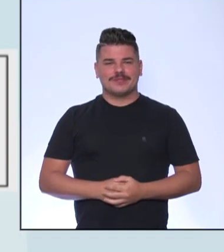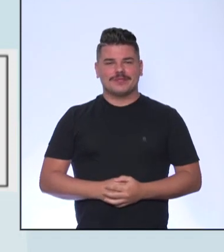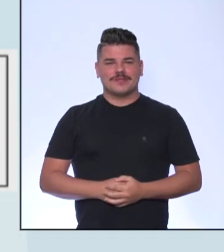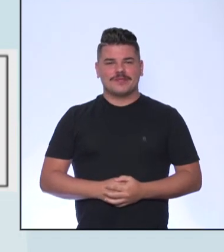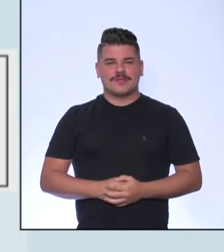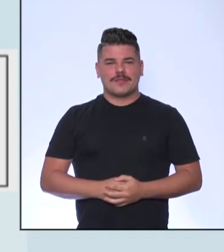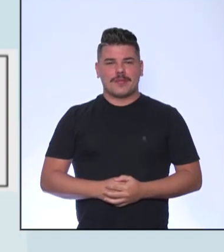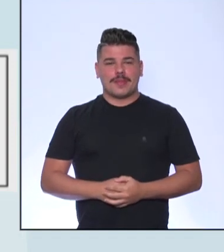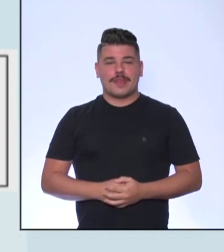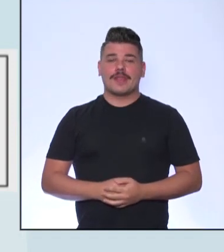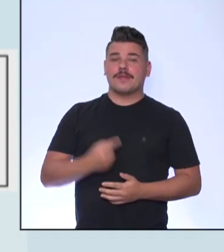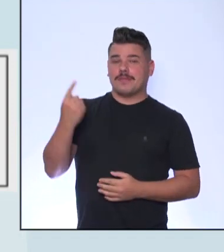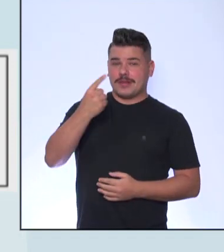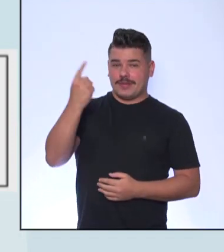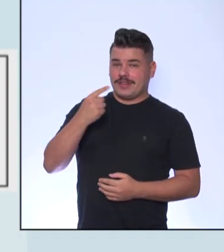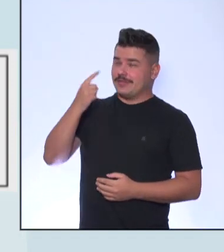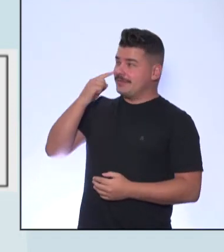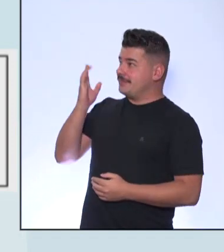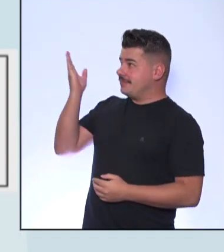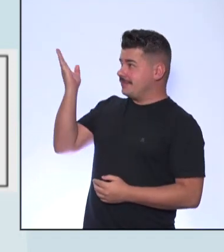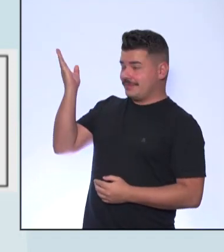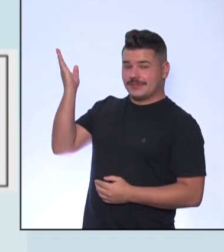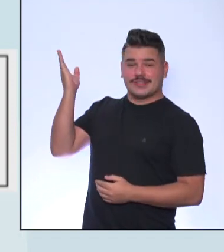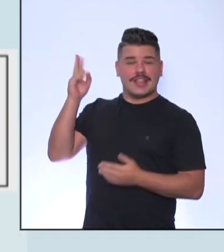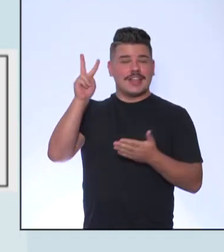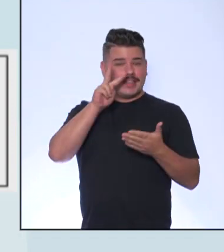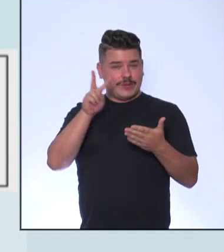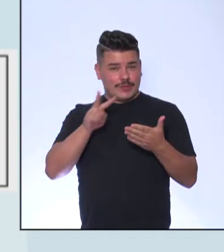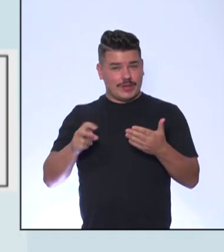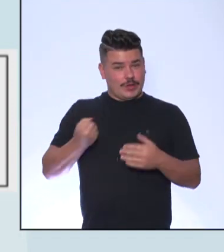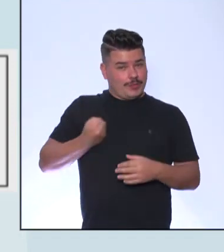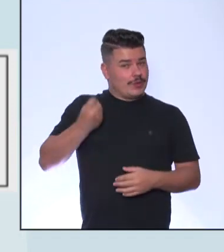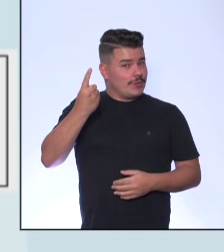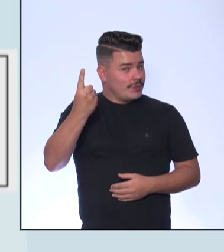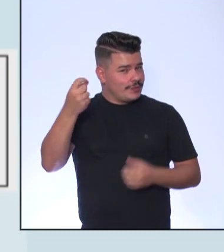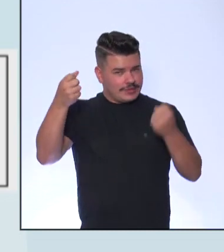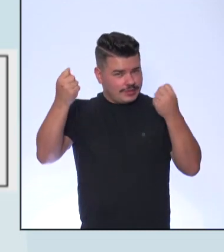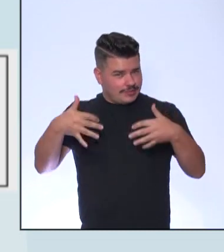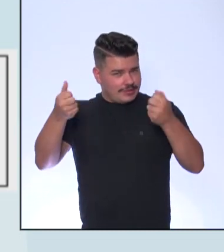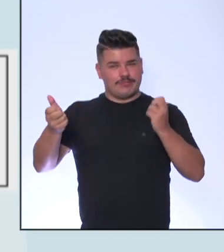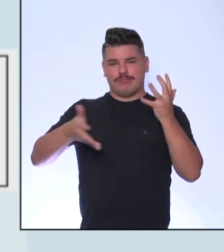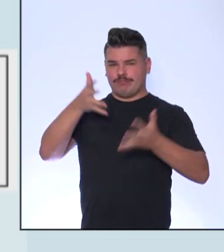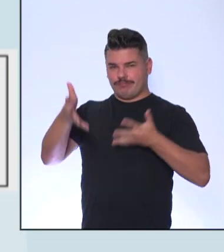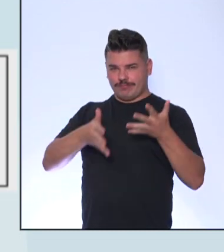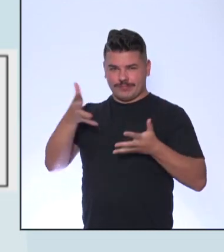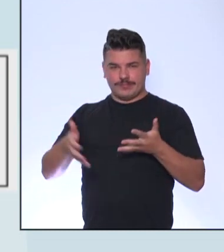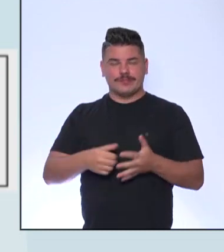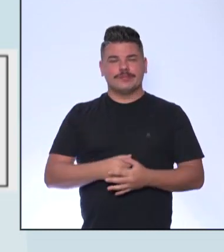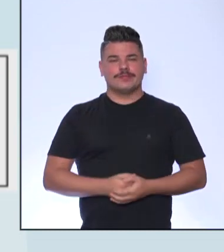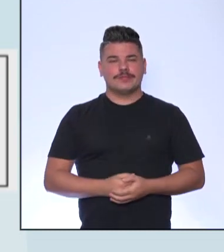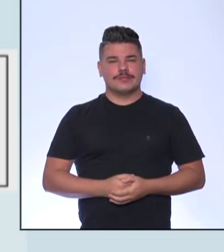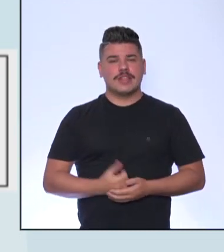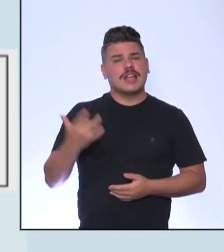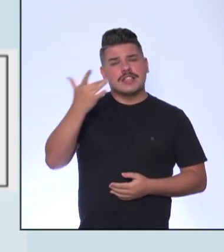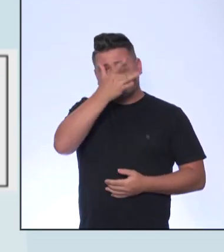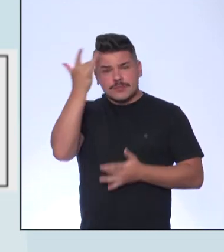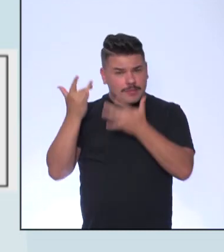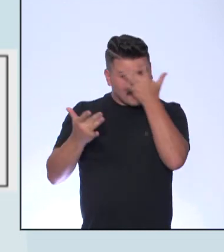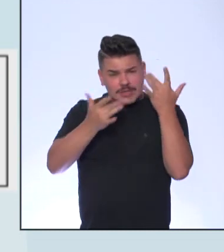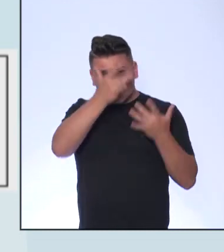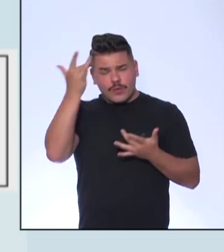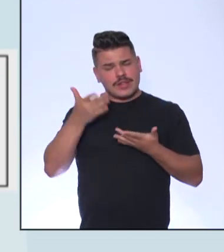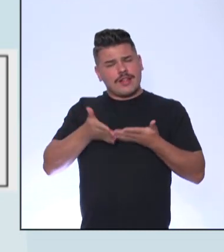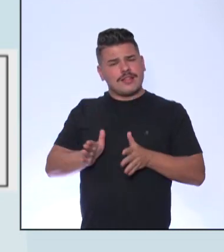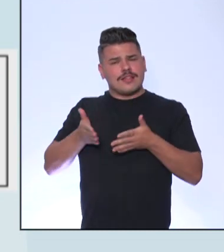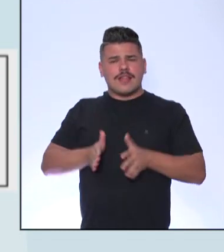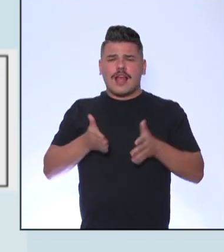Bom, vou ler o primeiro fragmento Para vocês Fragmento número um Fala o seguinte Os homens nascem e são livres e iguais